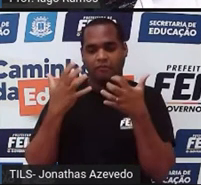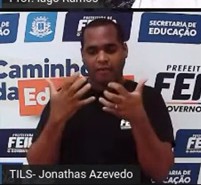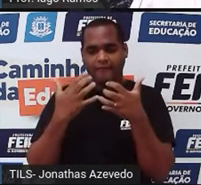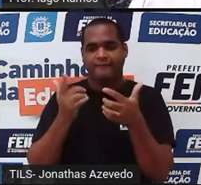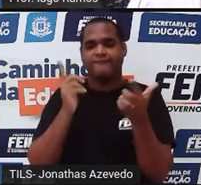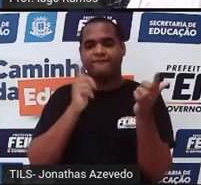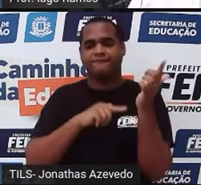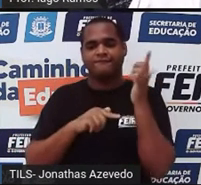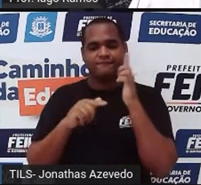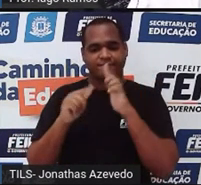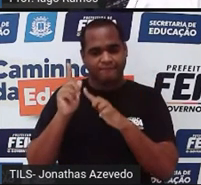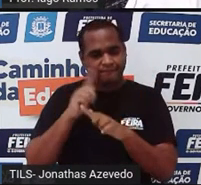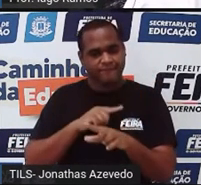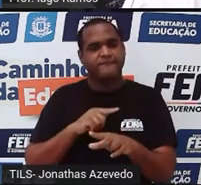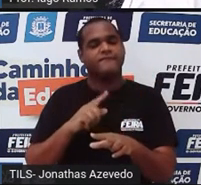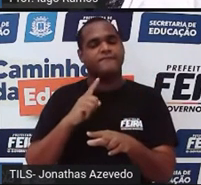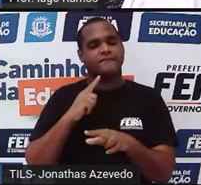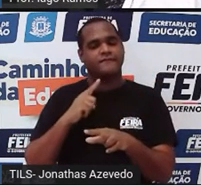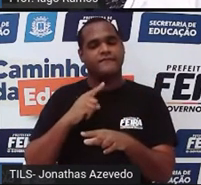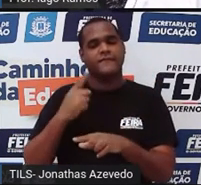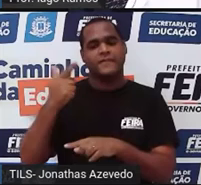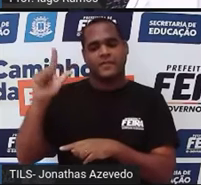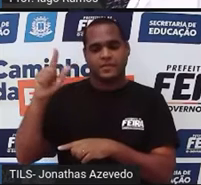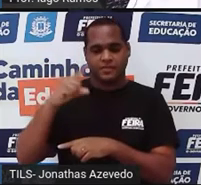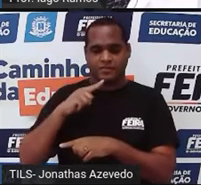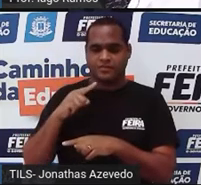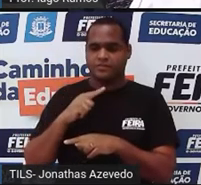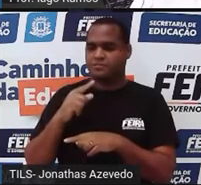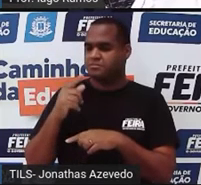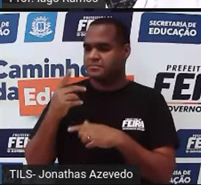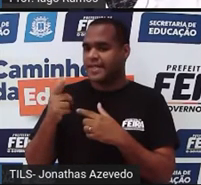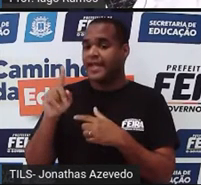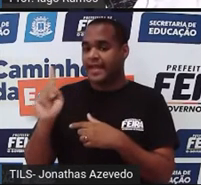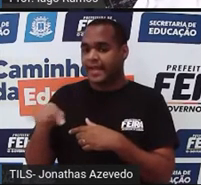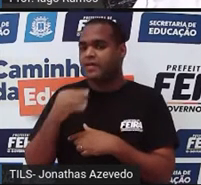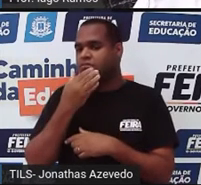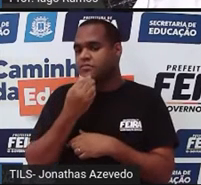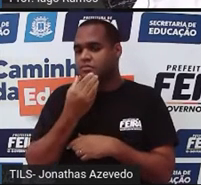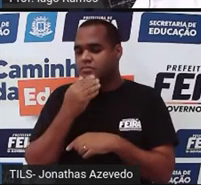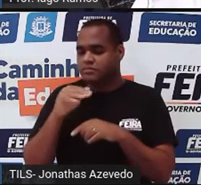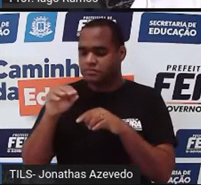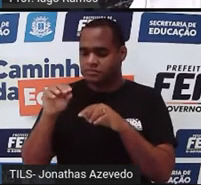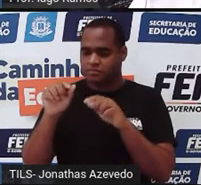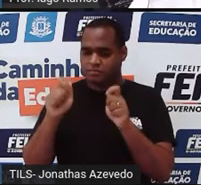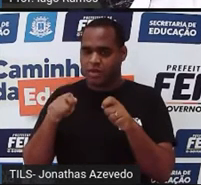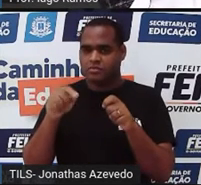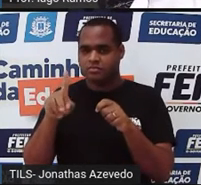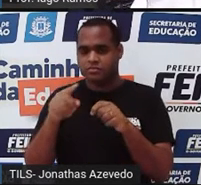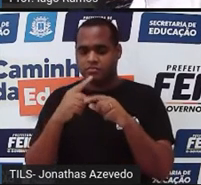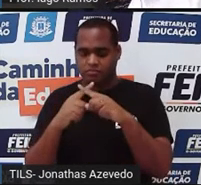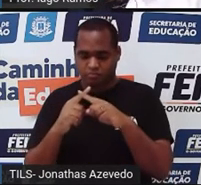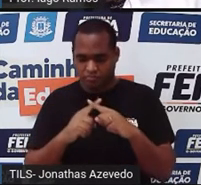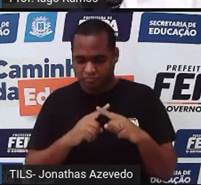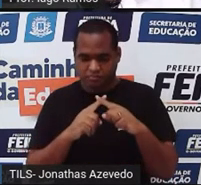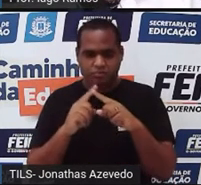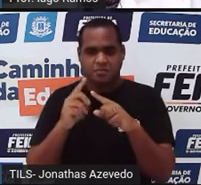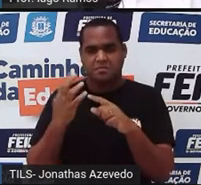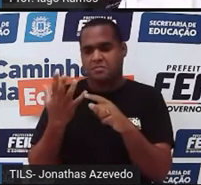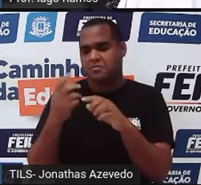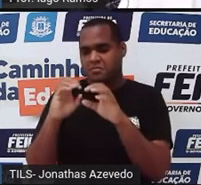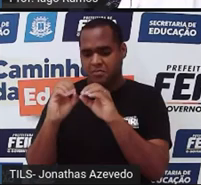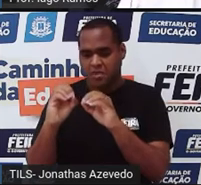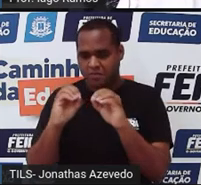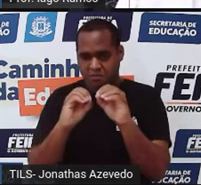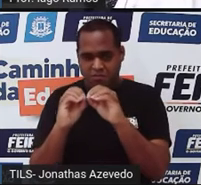ganhar na próxima jogada. Como é que esse jogador pode posicionar a peça no tabuleiro de quantas maneiras, né?